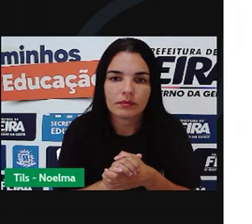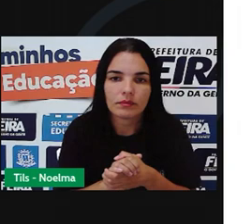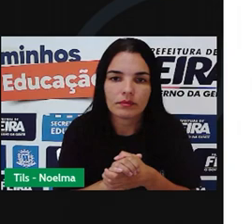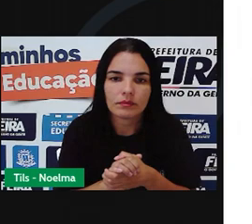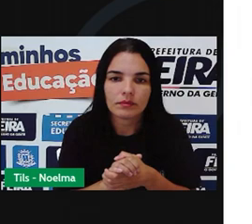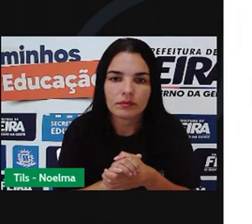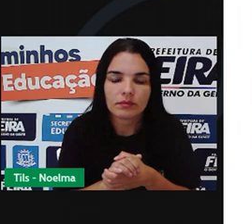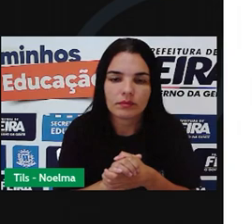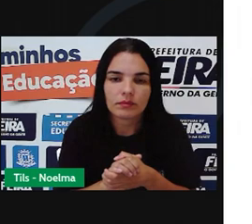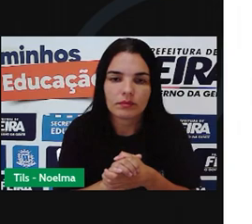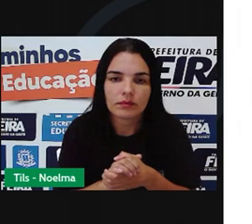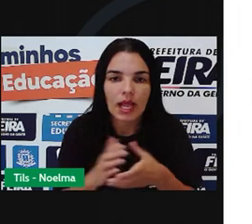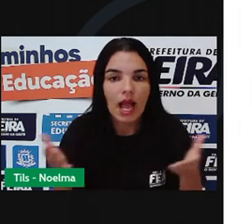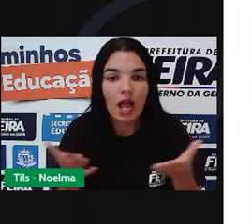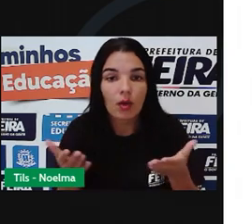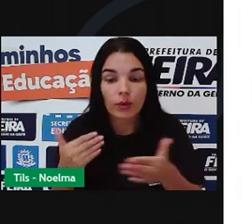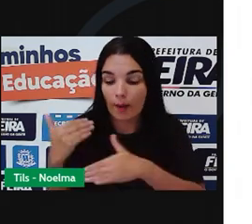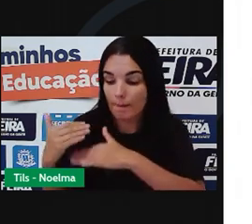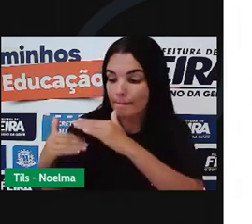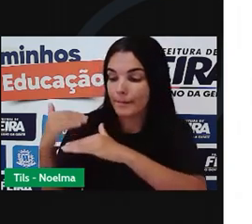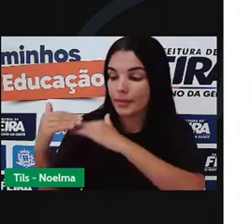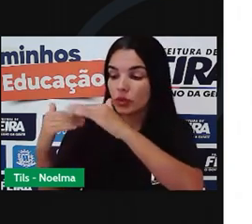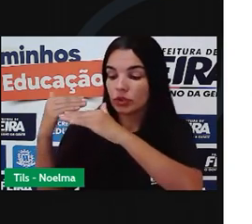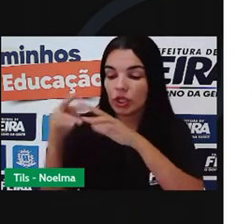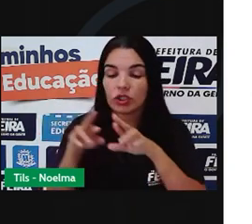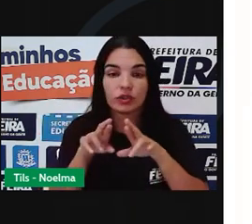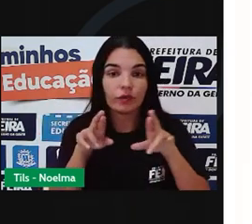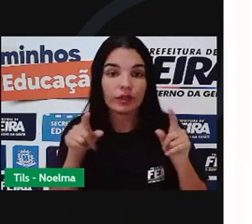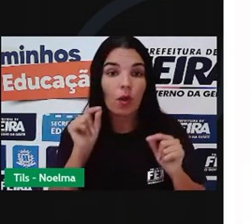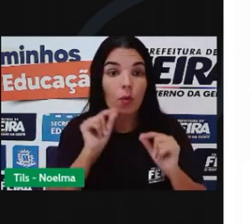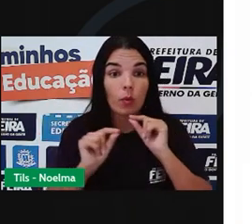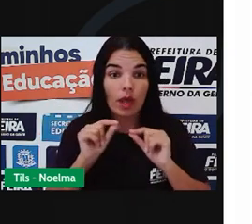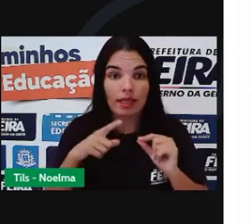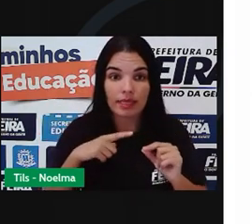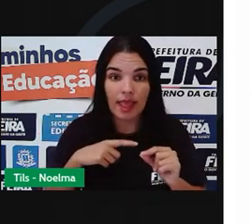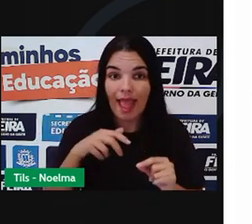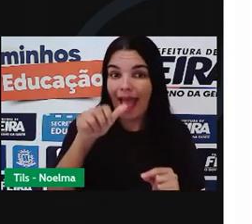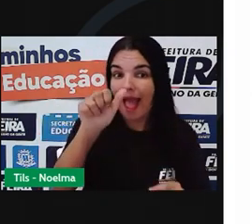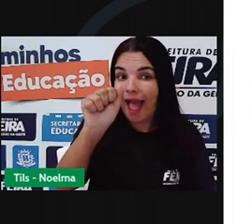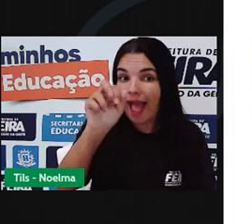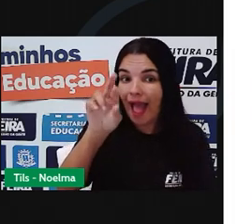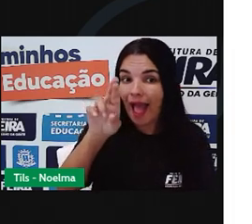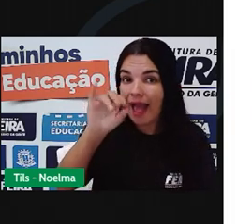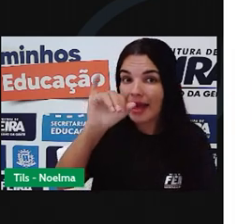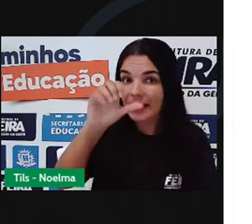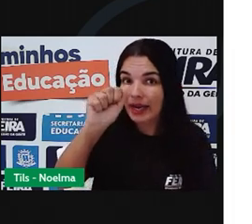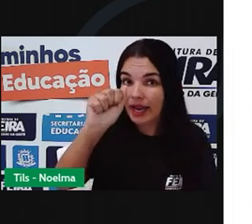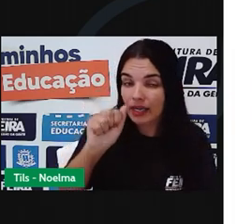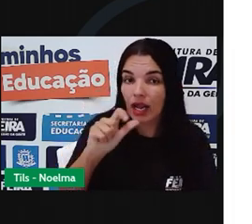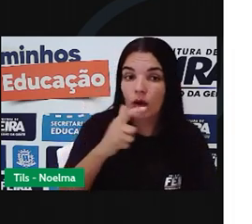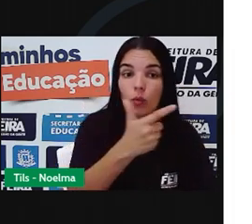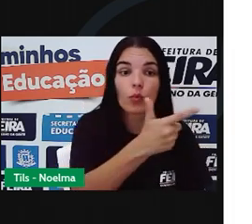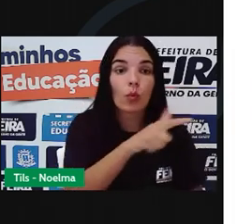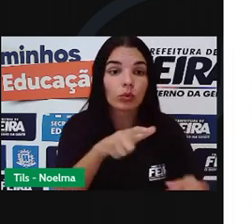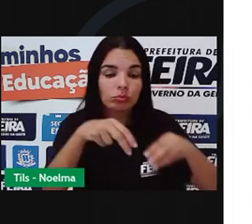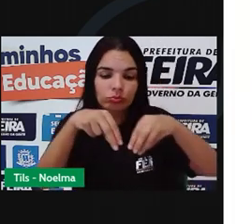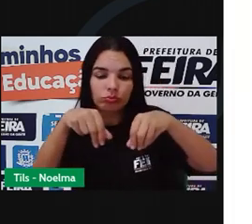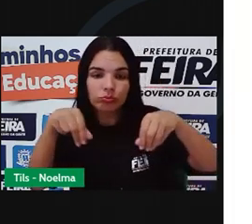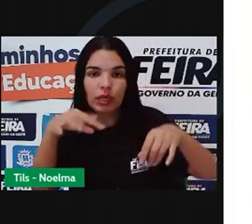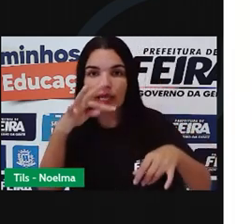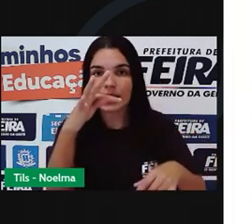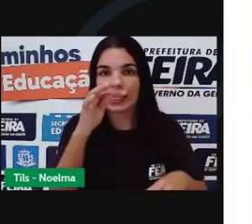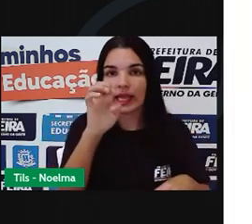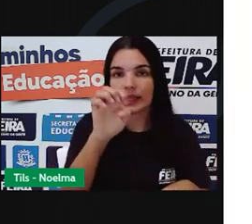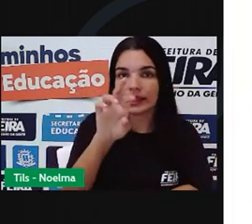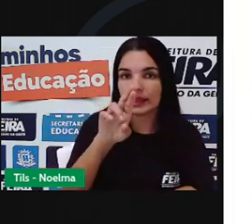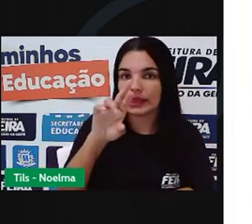Eu vou usar dois processos diferentes, um com areia e um com terra, para você conseguir ver a diferença